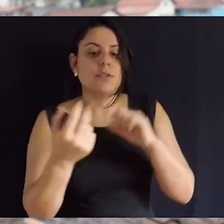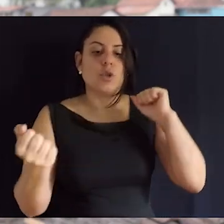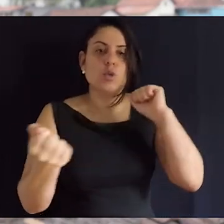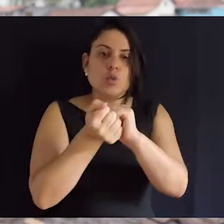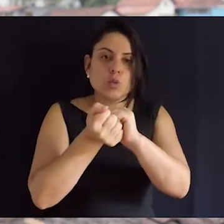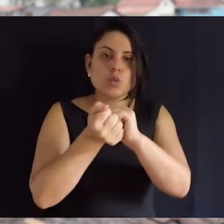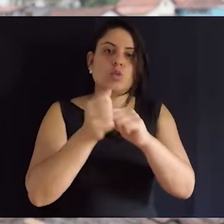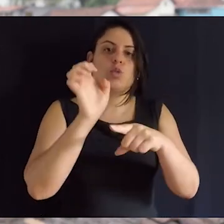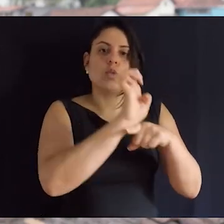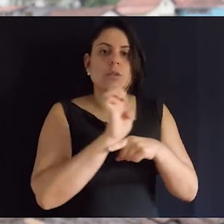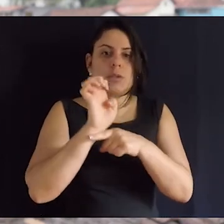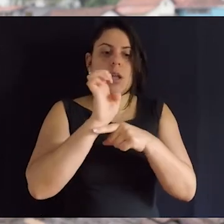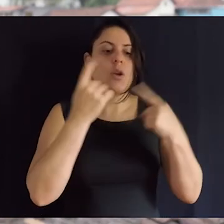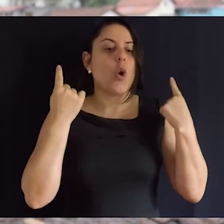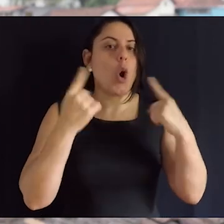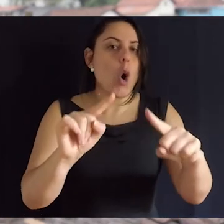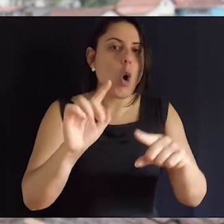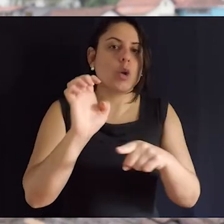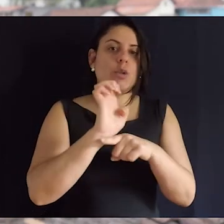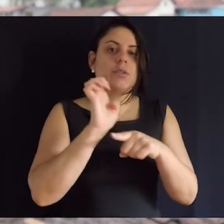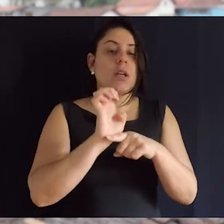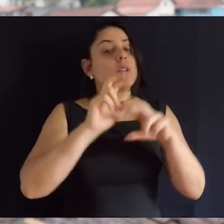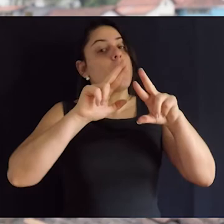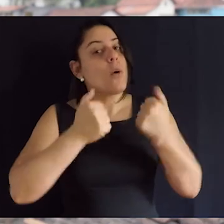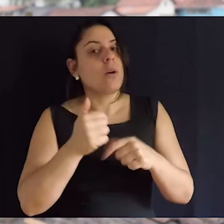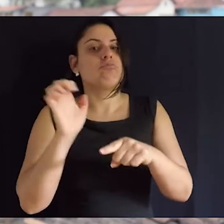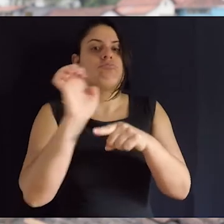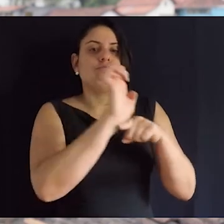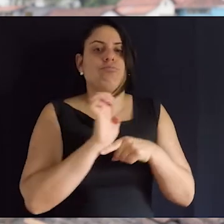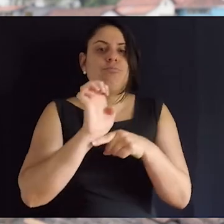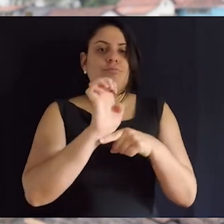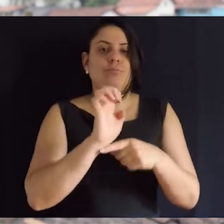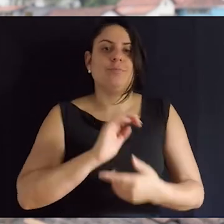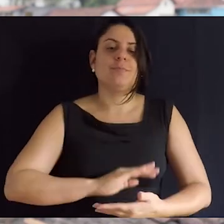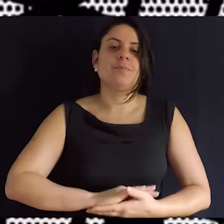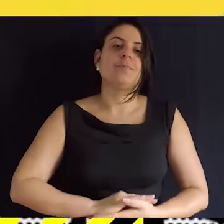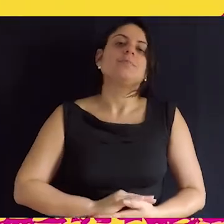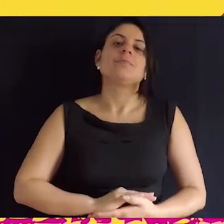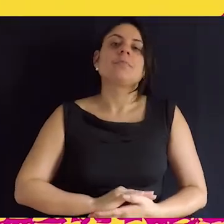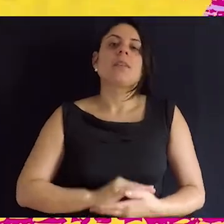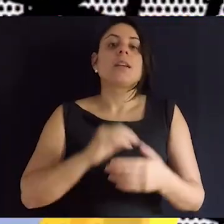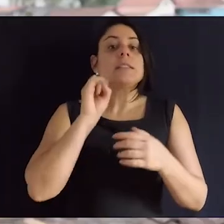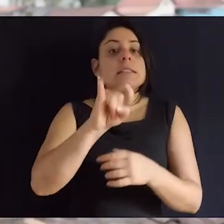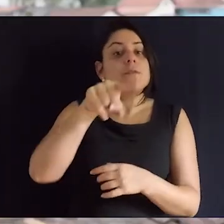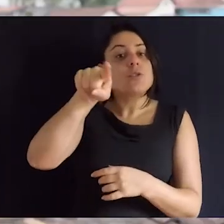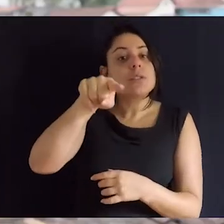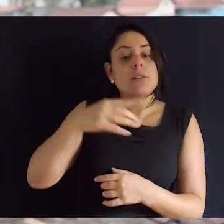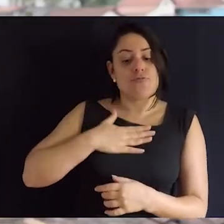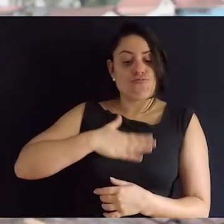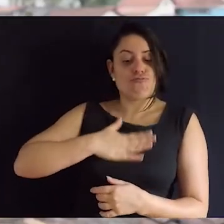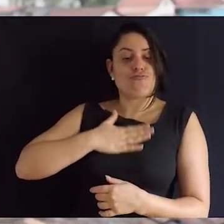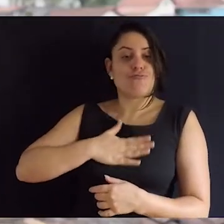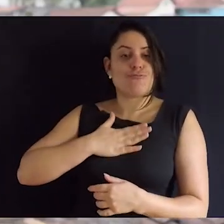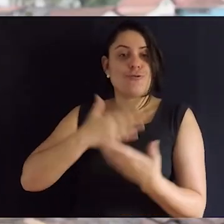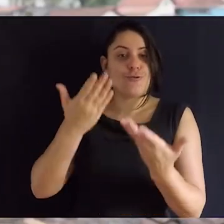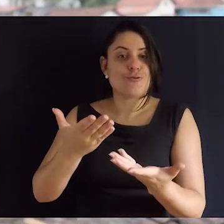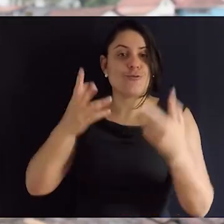recriar perspectivas com o Estado, contra o Estado e apesar do Estado. Se você